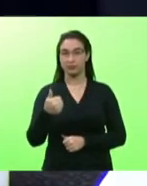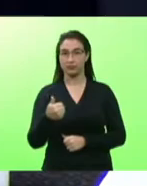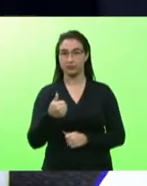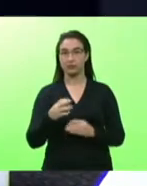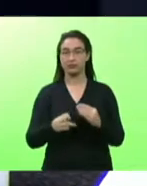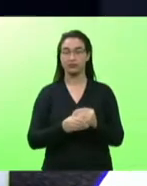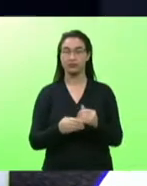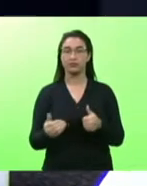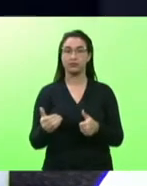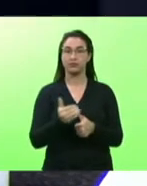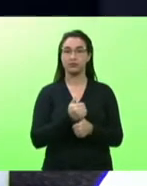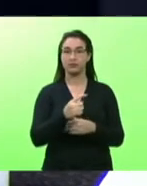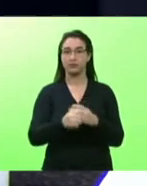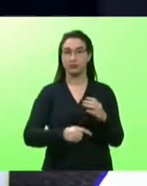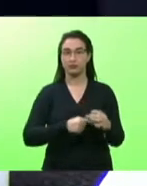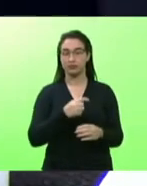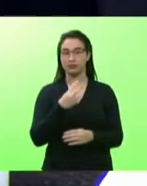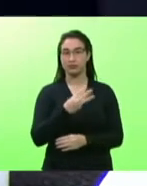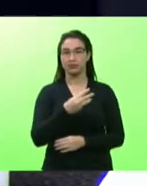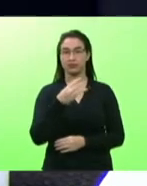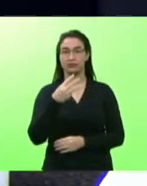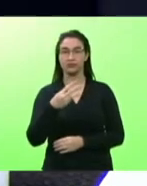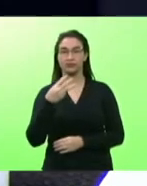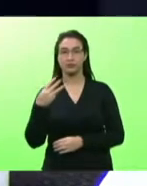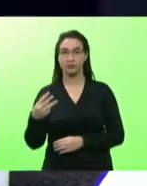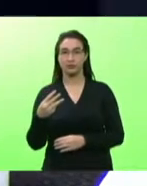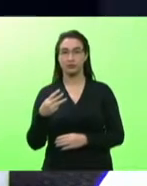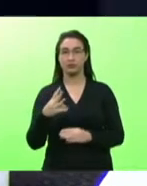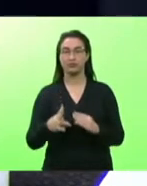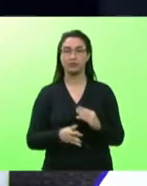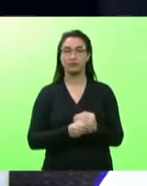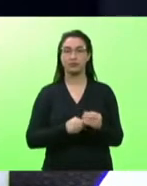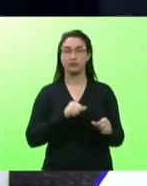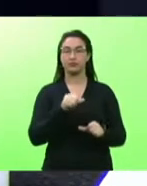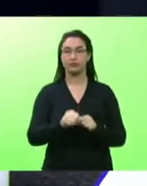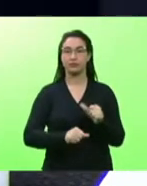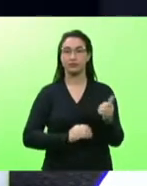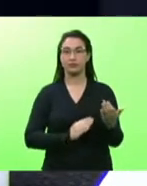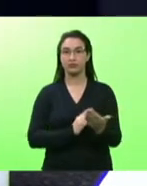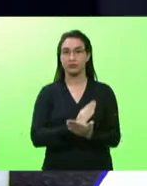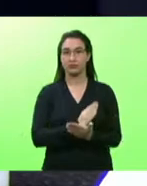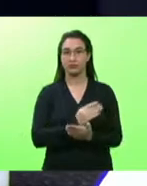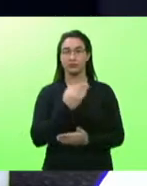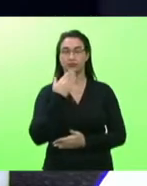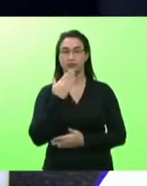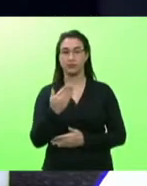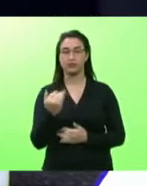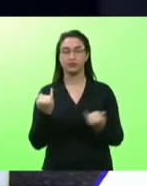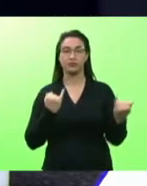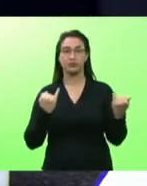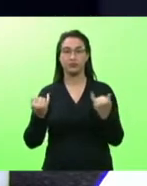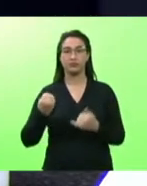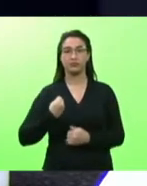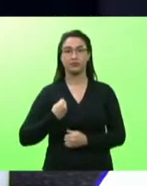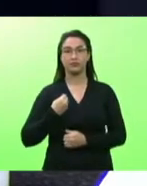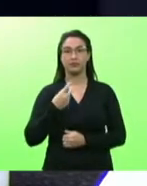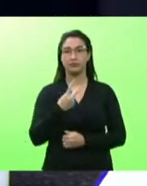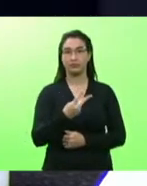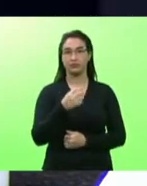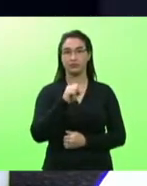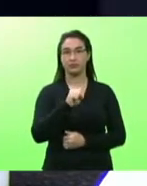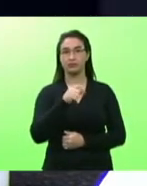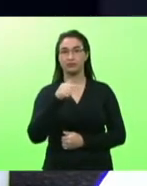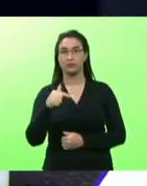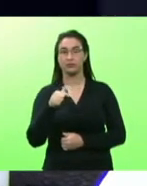global, 233, com emenda modificativa. Foram aprovados os pedidos de informações números 287